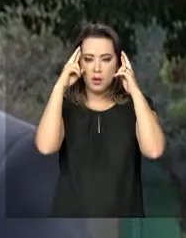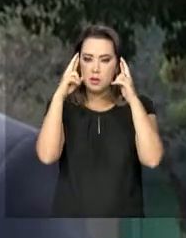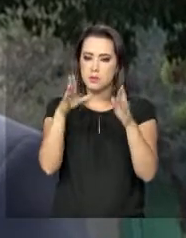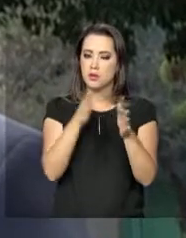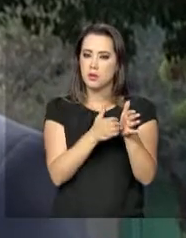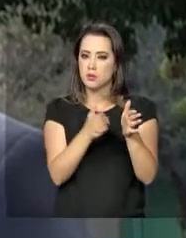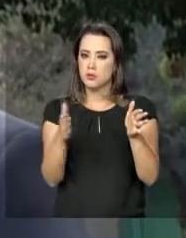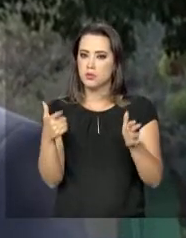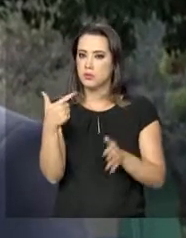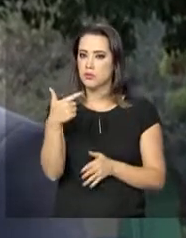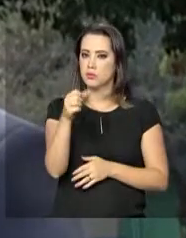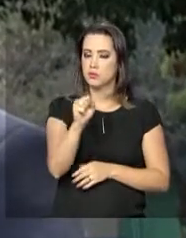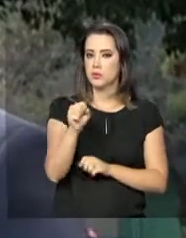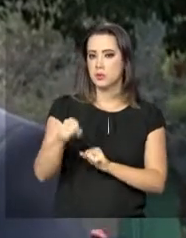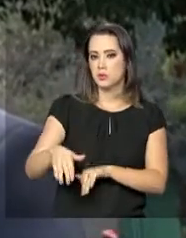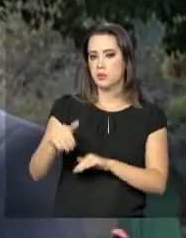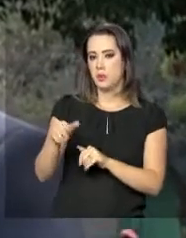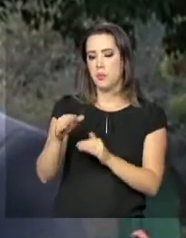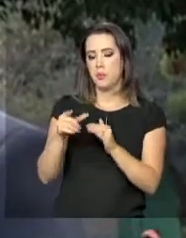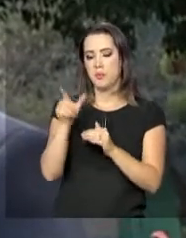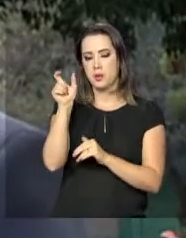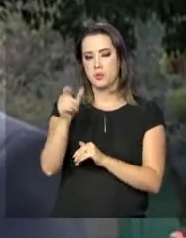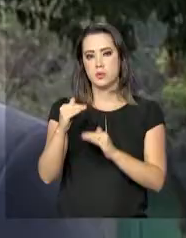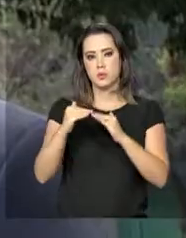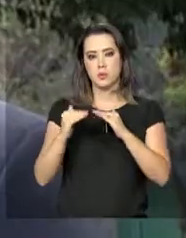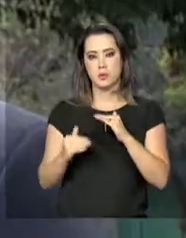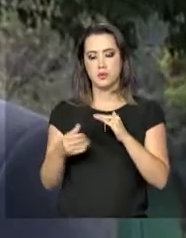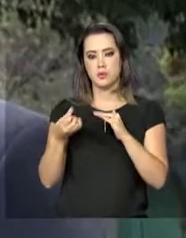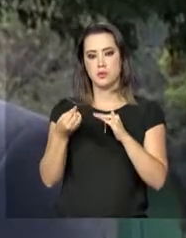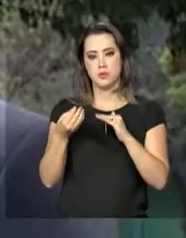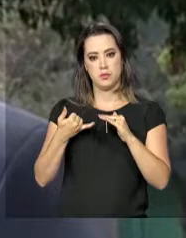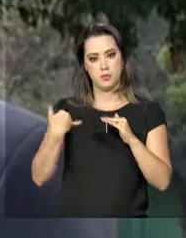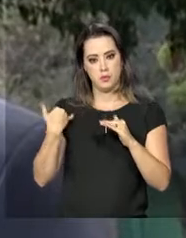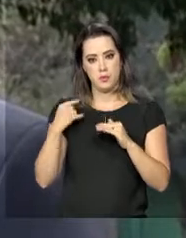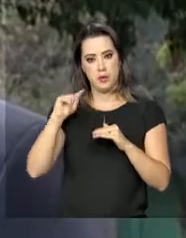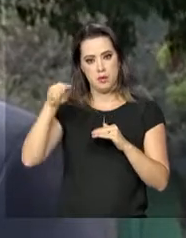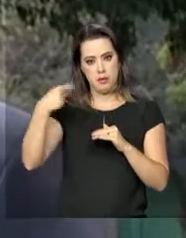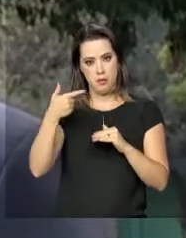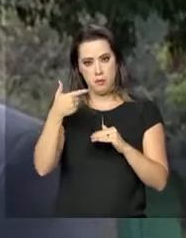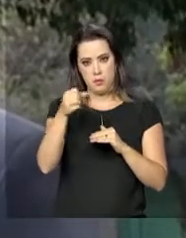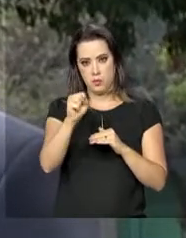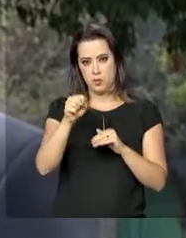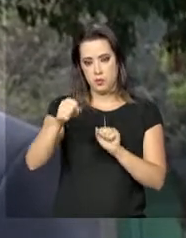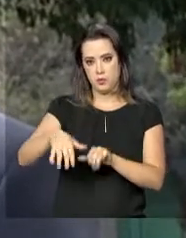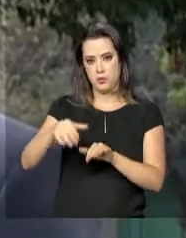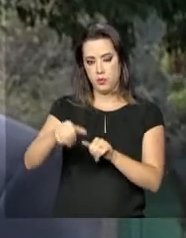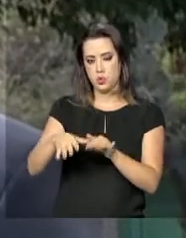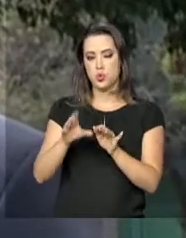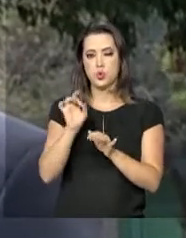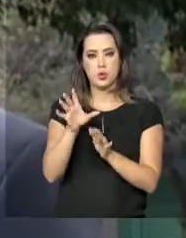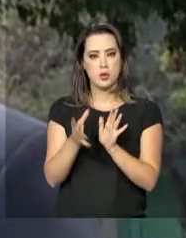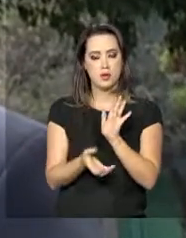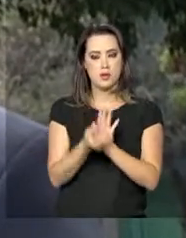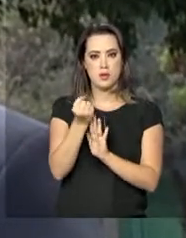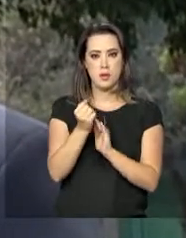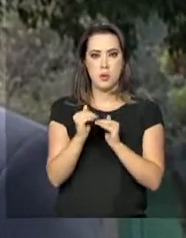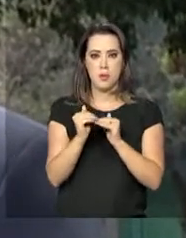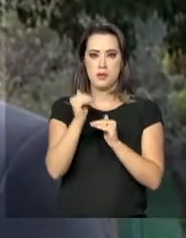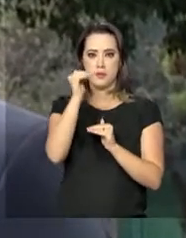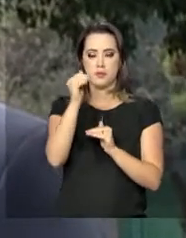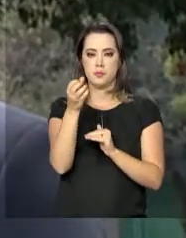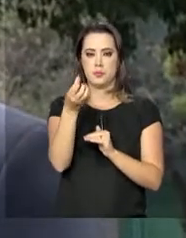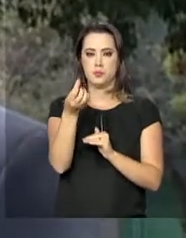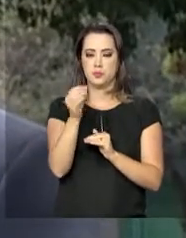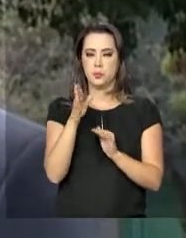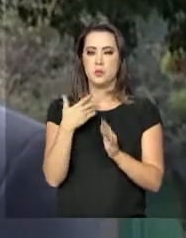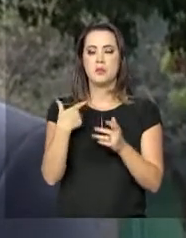o prazo de 28 de setembro para aquelas pessoas com menos de 60 anos. Após 28 de setembro, só podem ser realizados os saques para aquelas pessoas